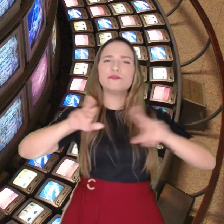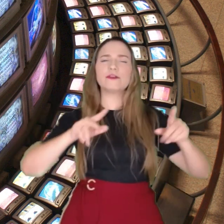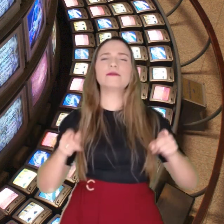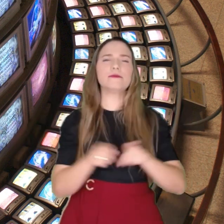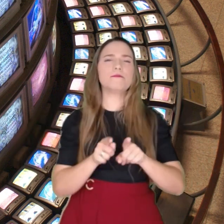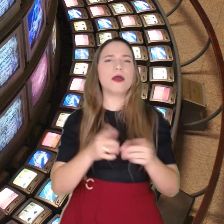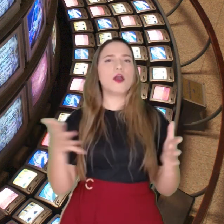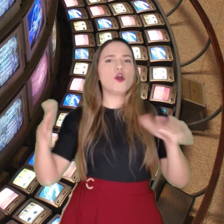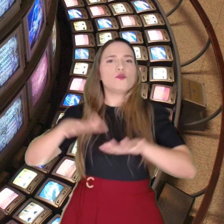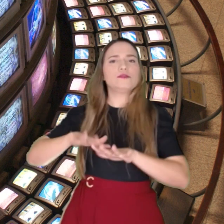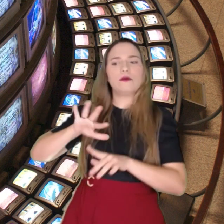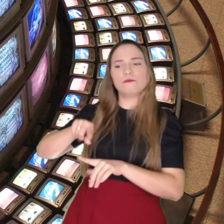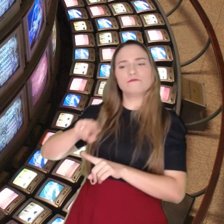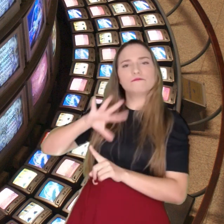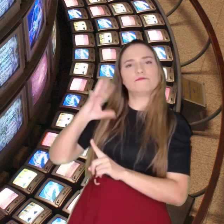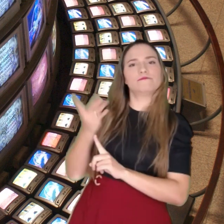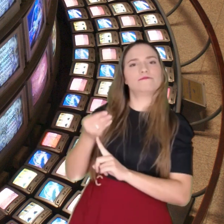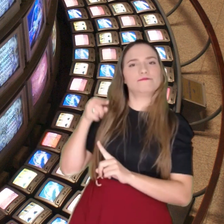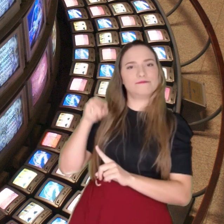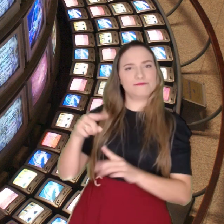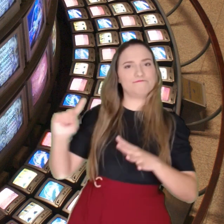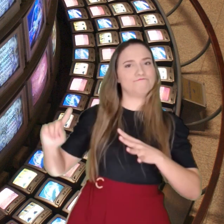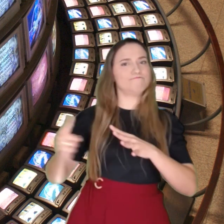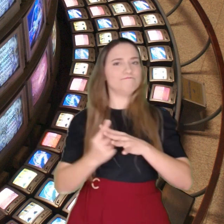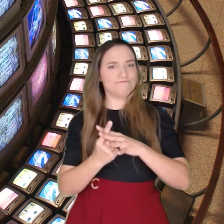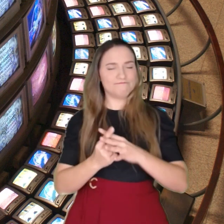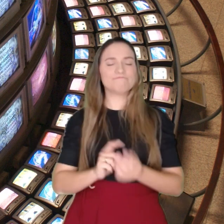diversidade e a inclusão na arte.